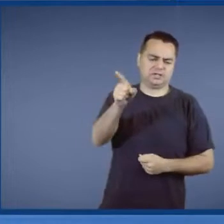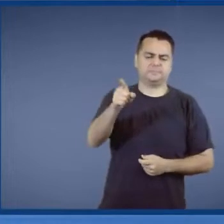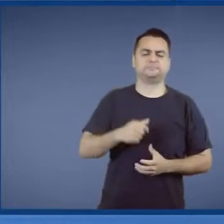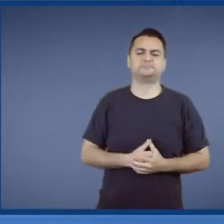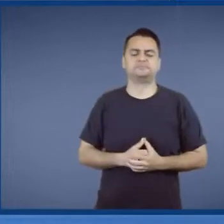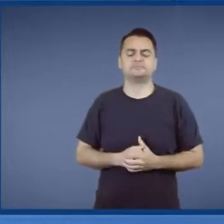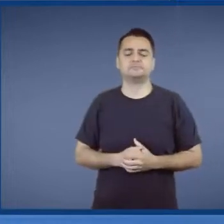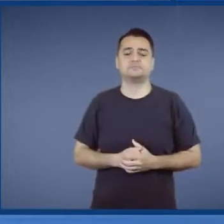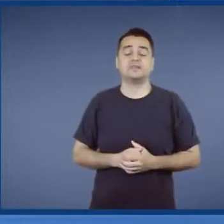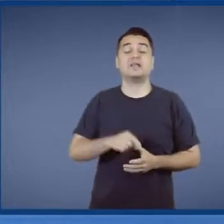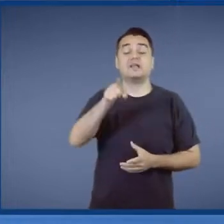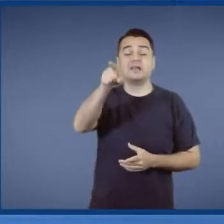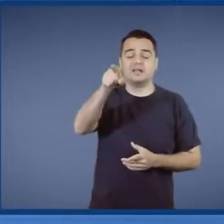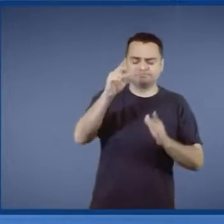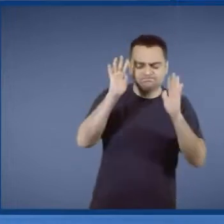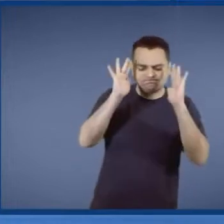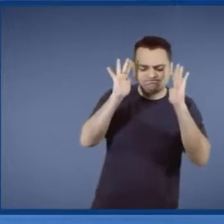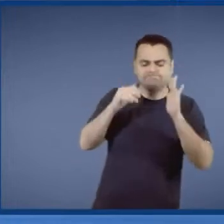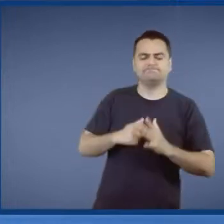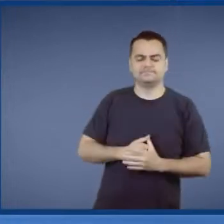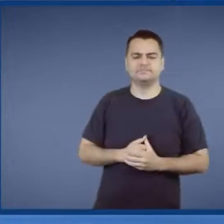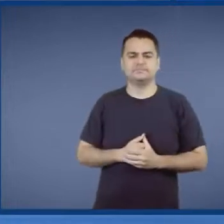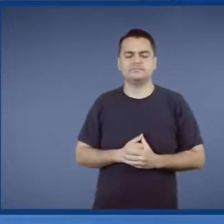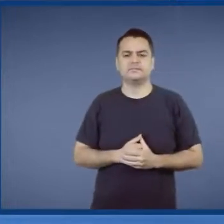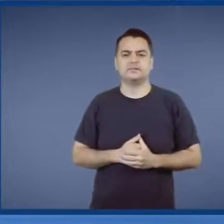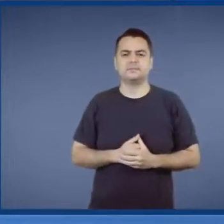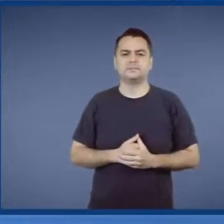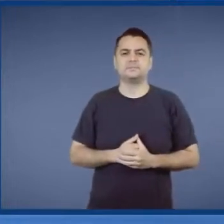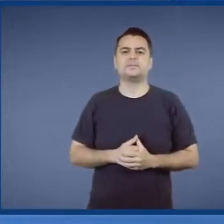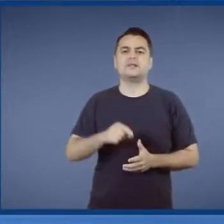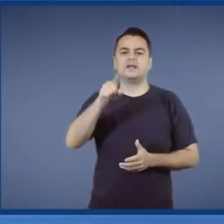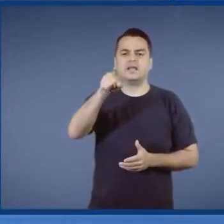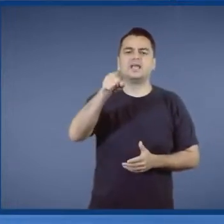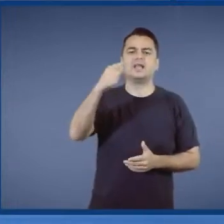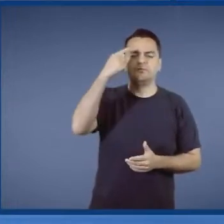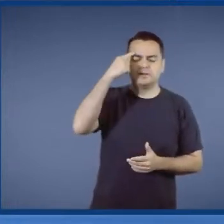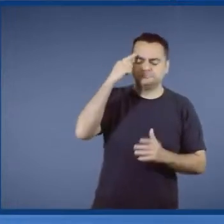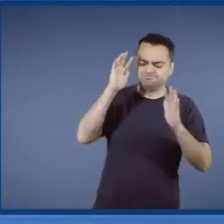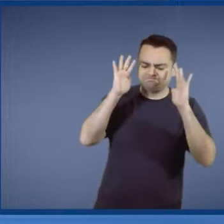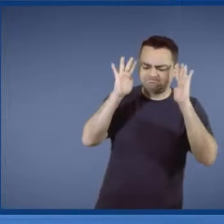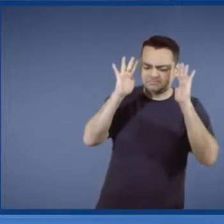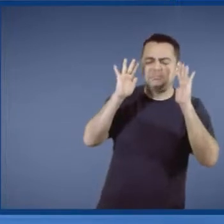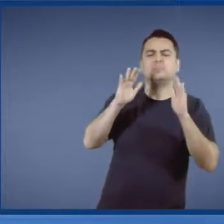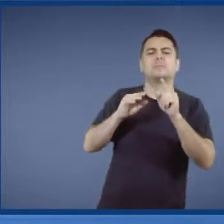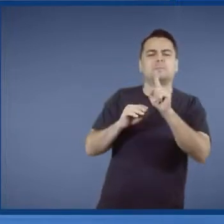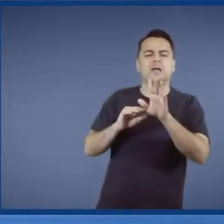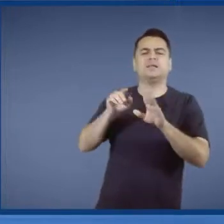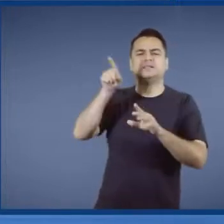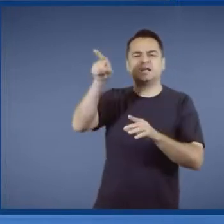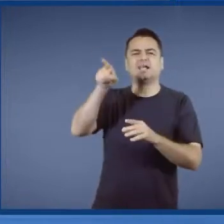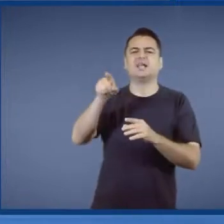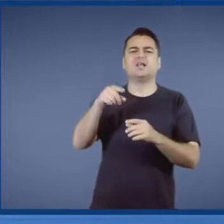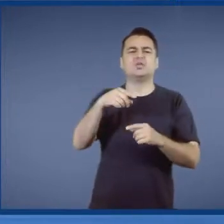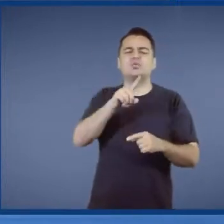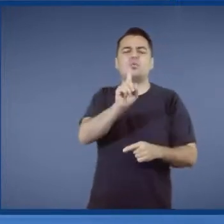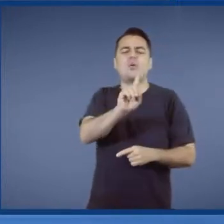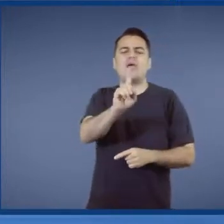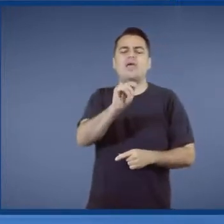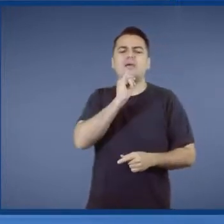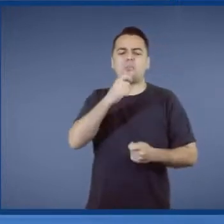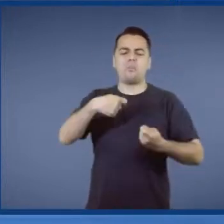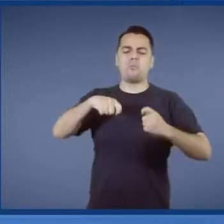E aí você descobre. E a fé te mostra isso. Que o merecimento não vem. A graça, a benção não vem do merecimento.